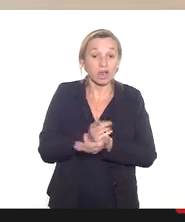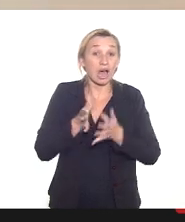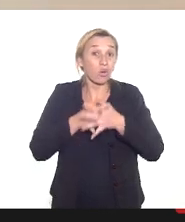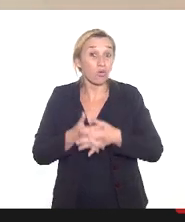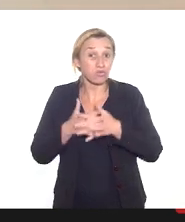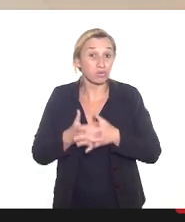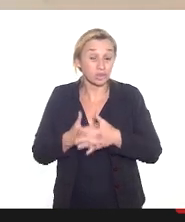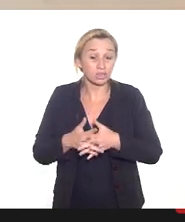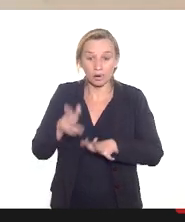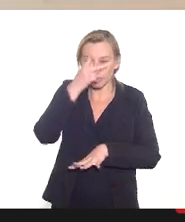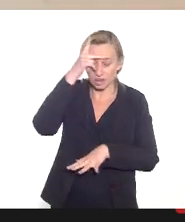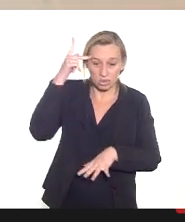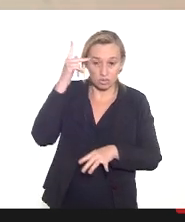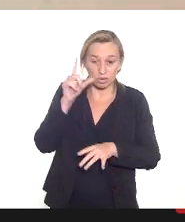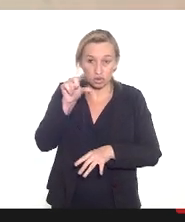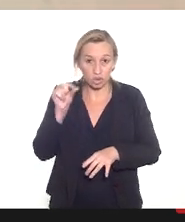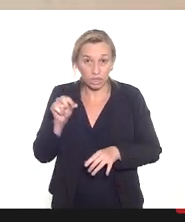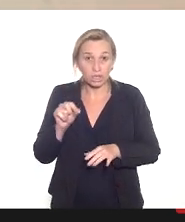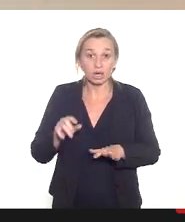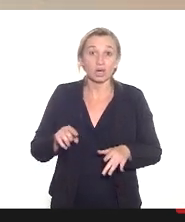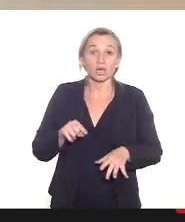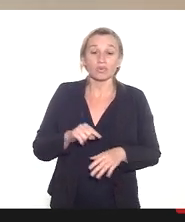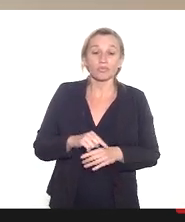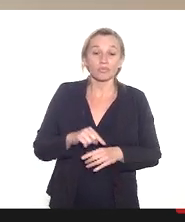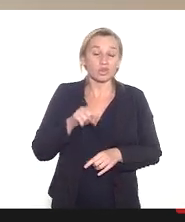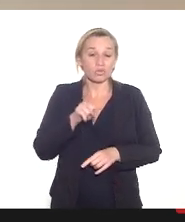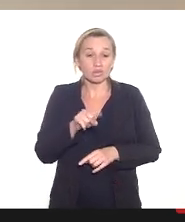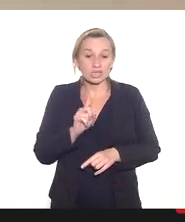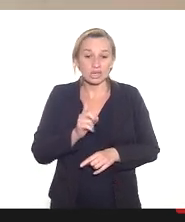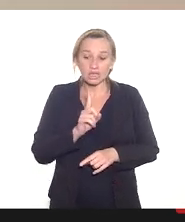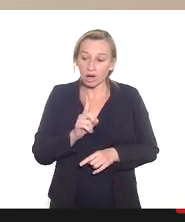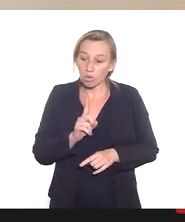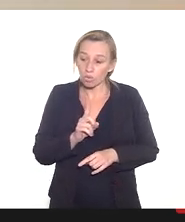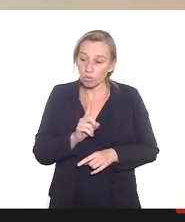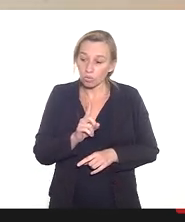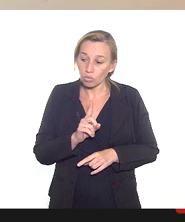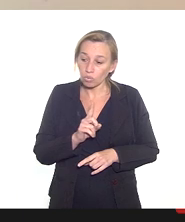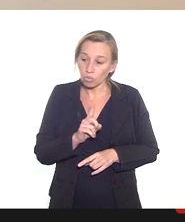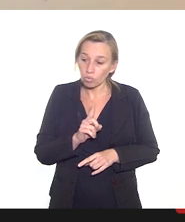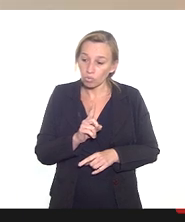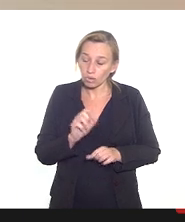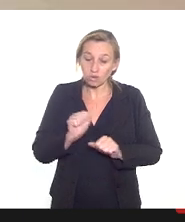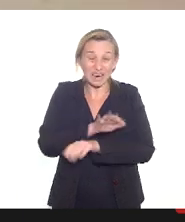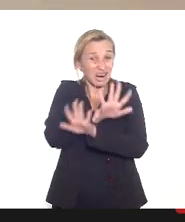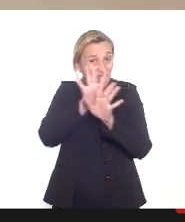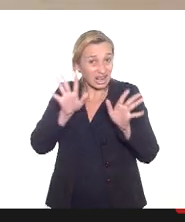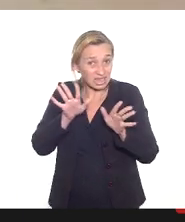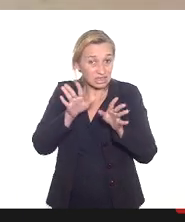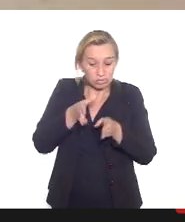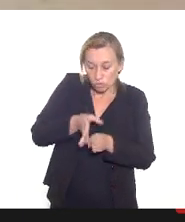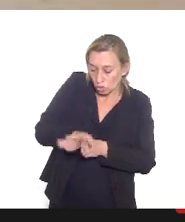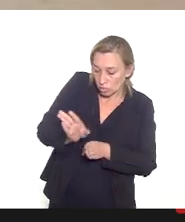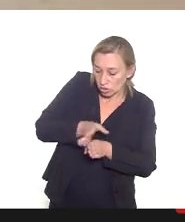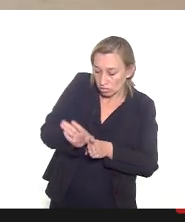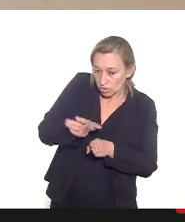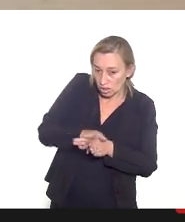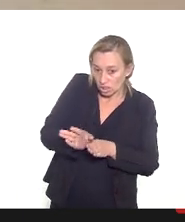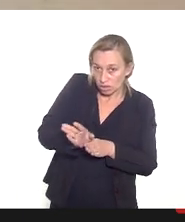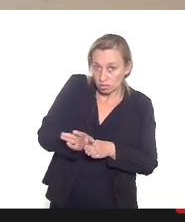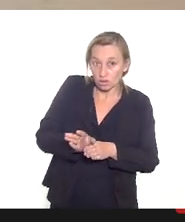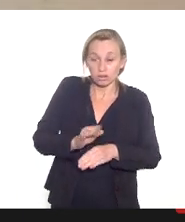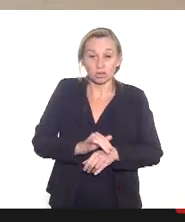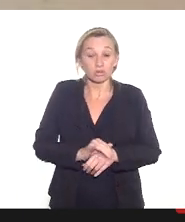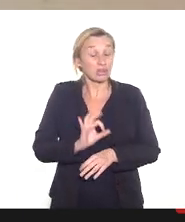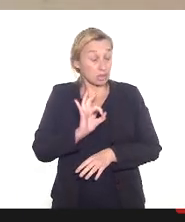para a pessoa tomar decisão e você não havendo uma clareza na orientação no esclarecimento